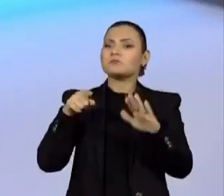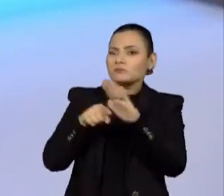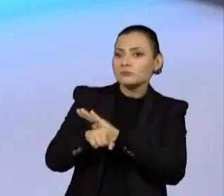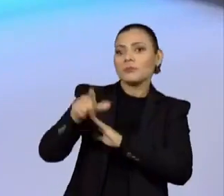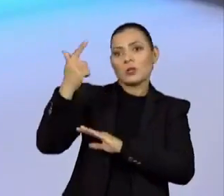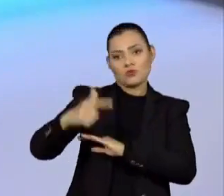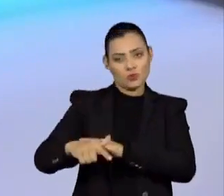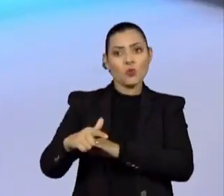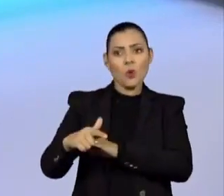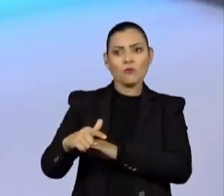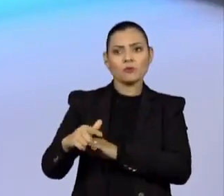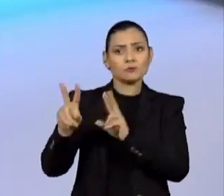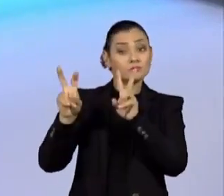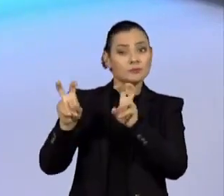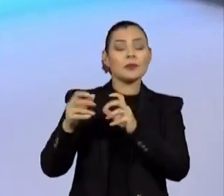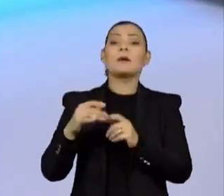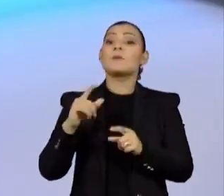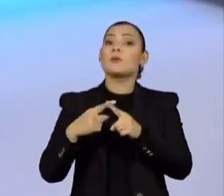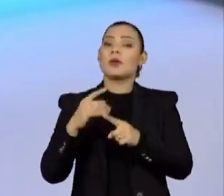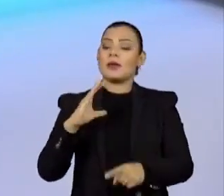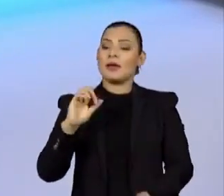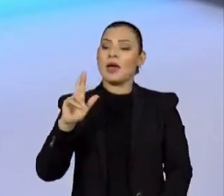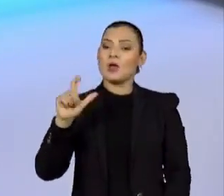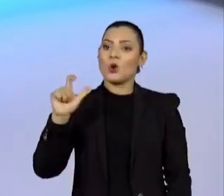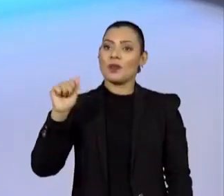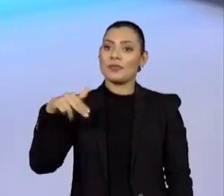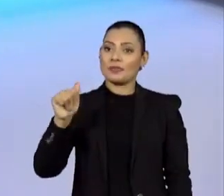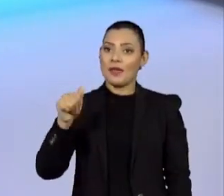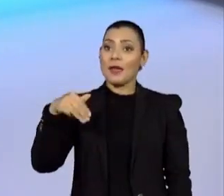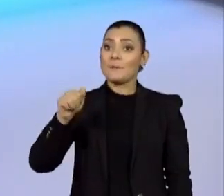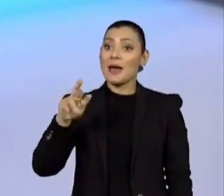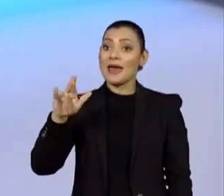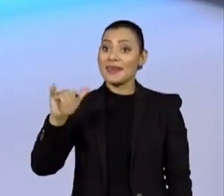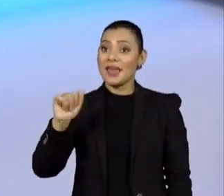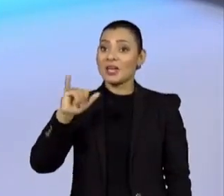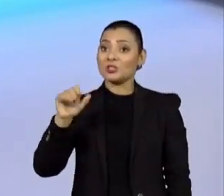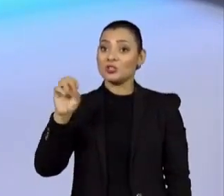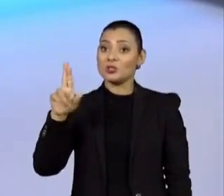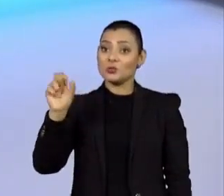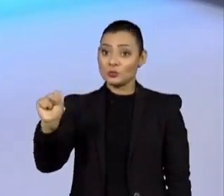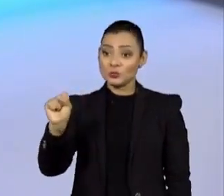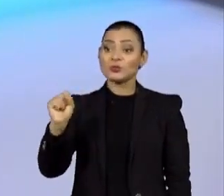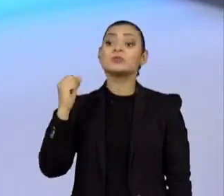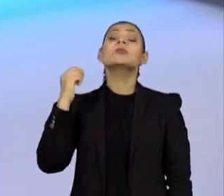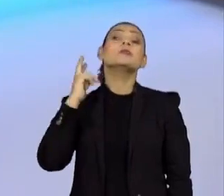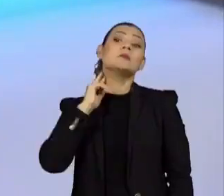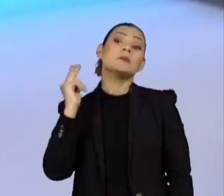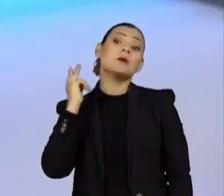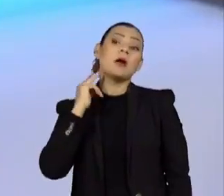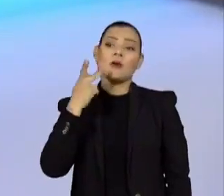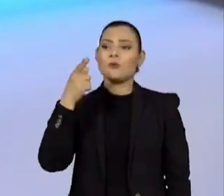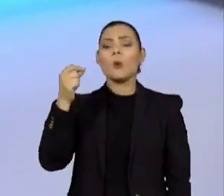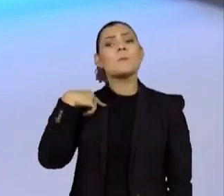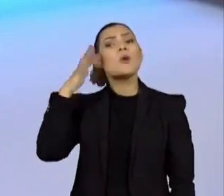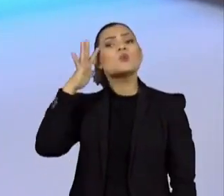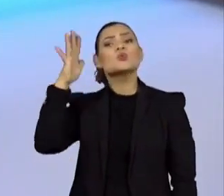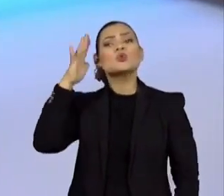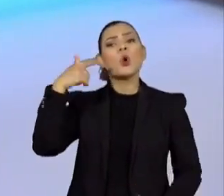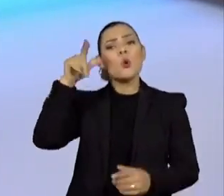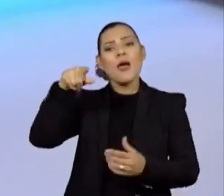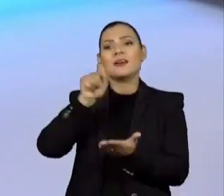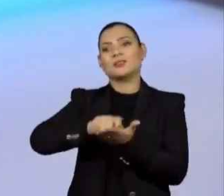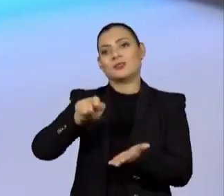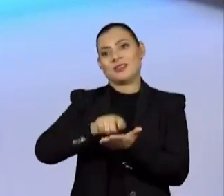bastão da escrita, porque a Carolina Maria de Jesus escreveu que o meu sonho é escrever, a Carolina